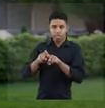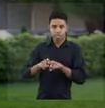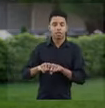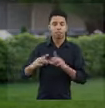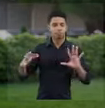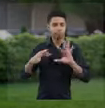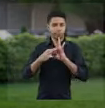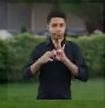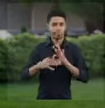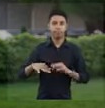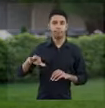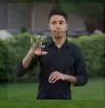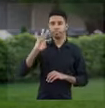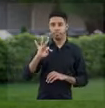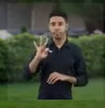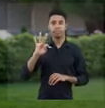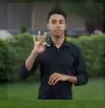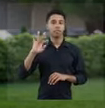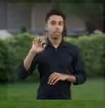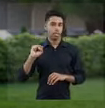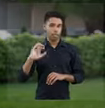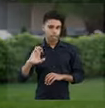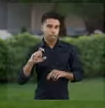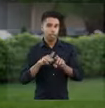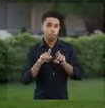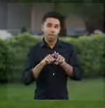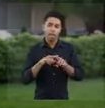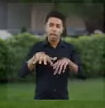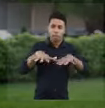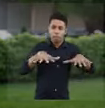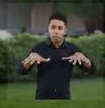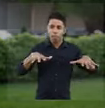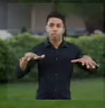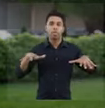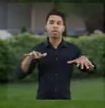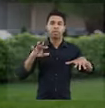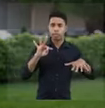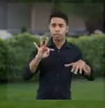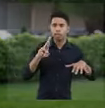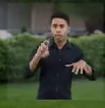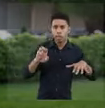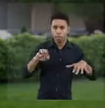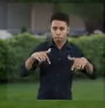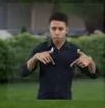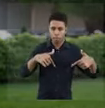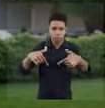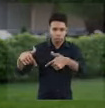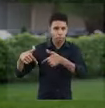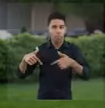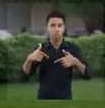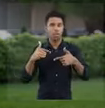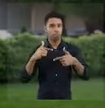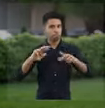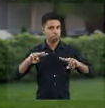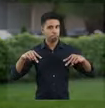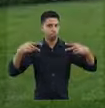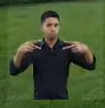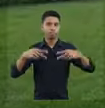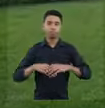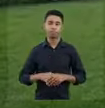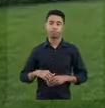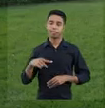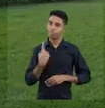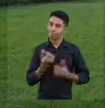parcerias com instituições como o Tribunal Superior Eleitoral Os Tribunais Regionais Eleitorais para reforçar e ampliar nossa atuação